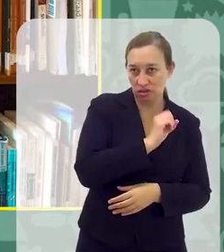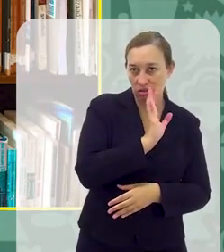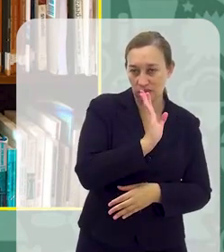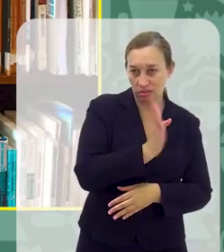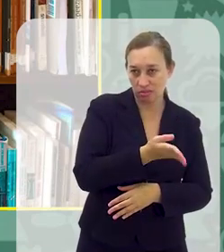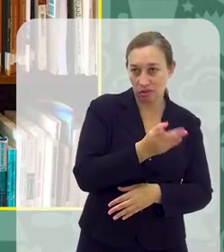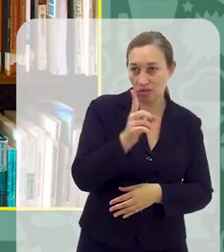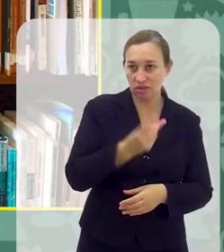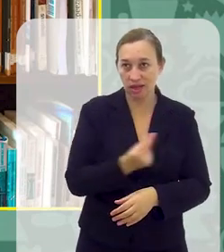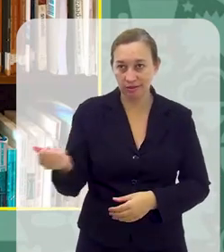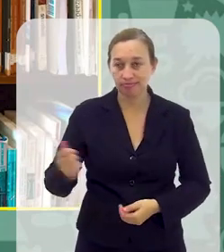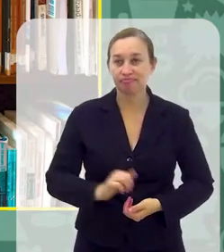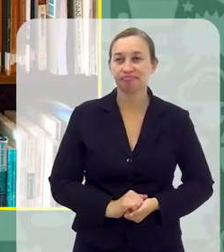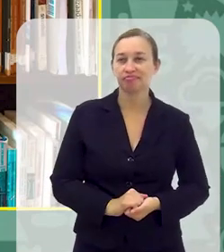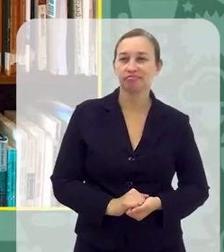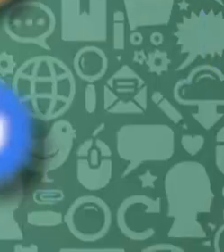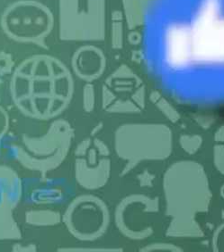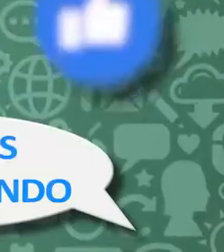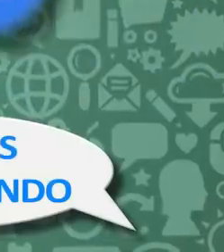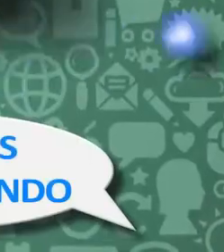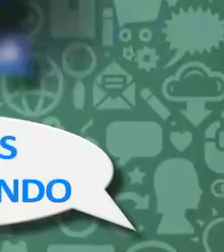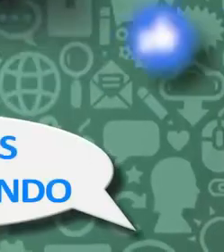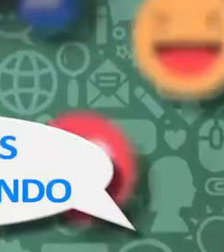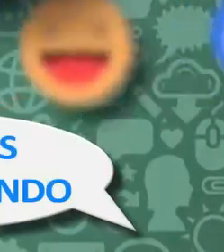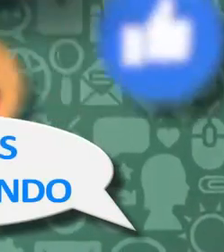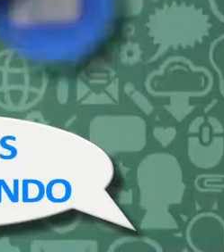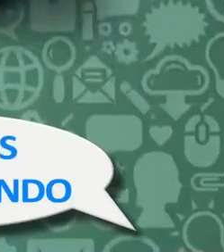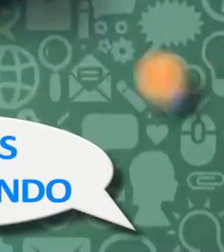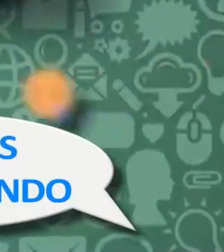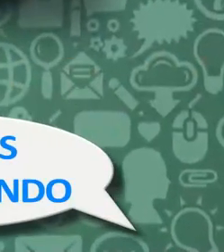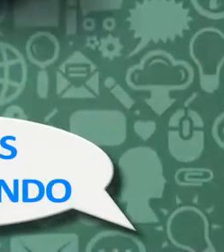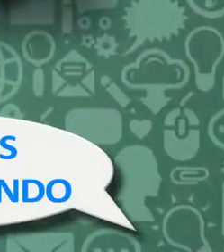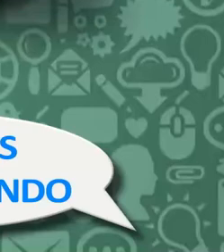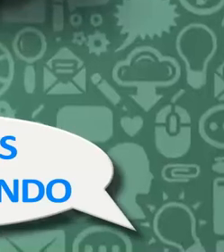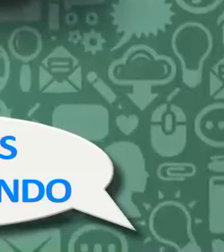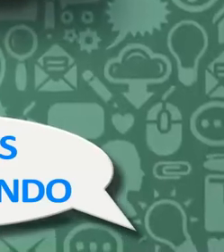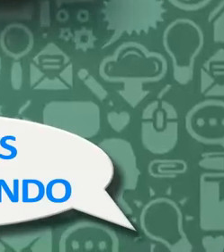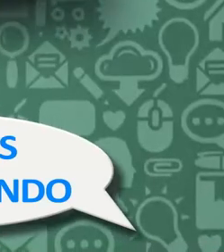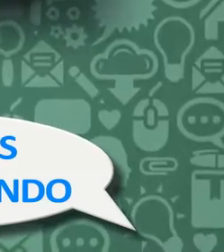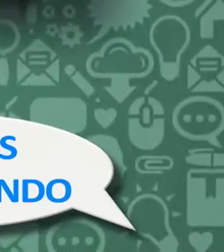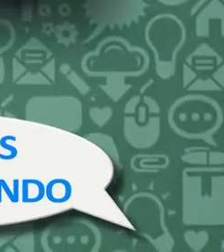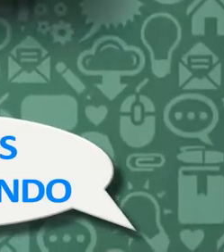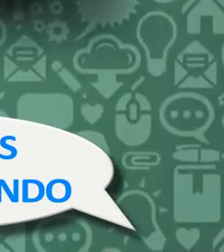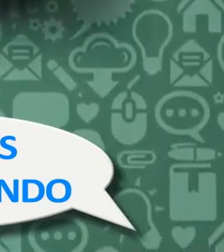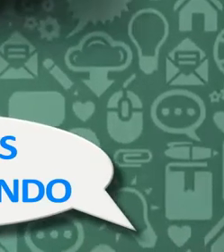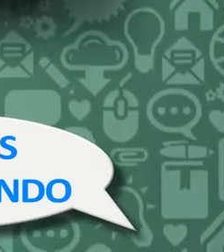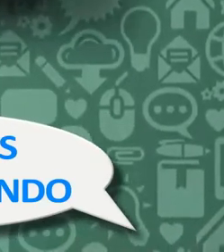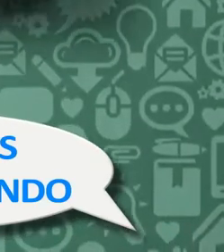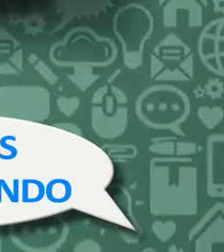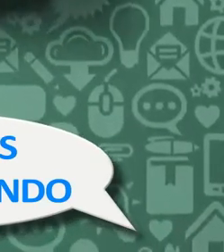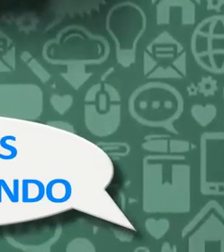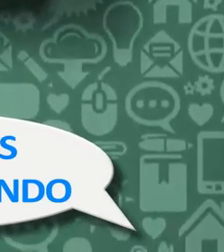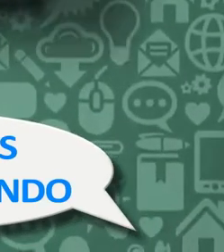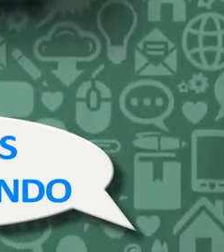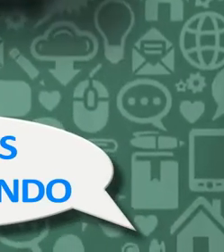Já já Não sai daí não E aí Eu vou interromper Eu vou